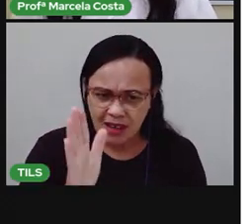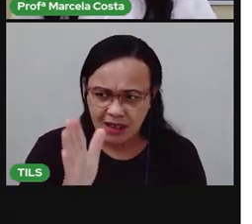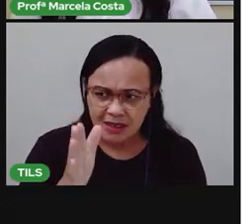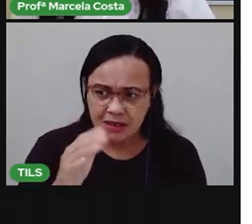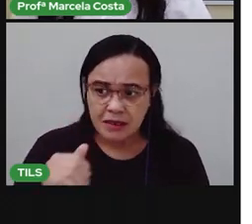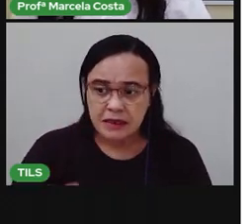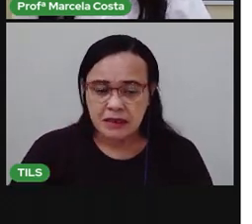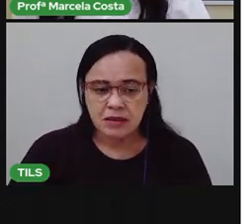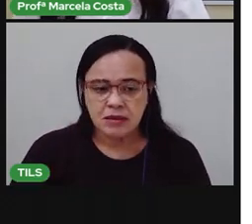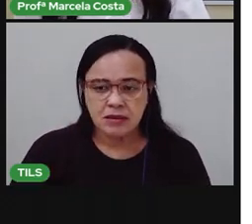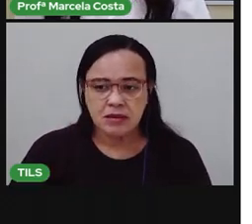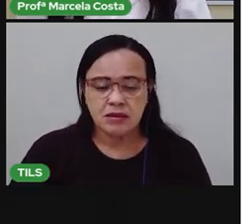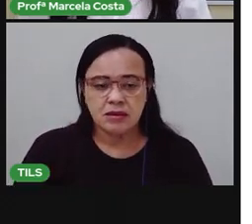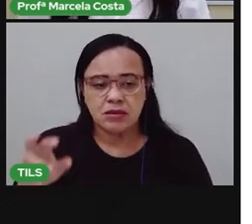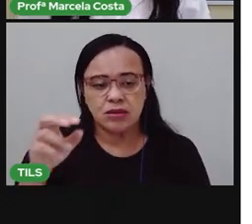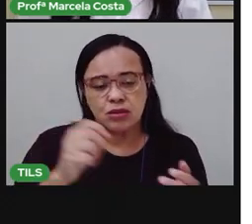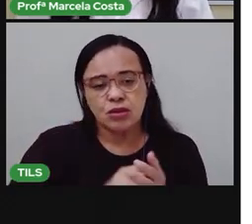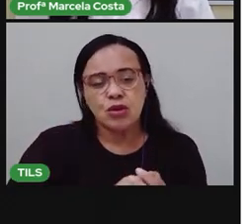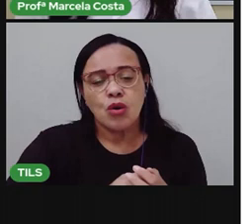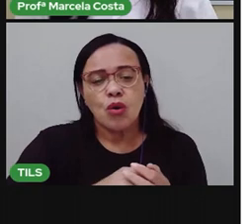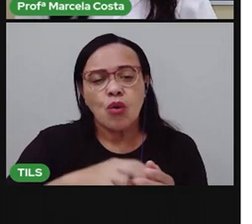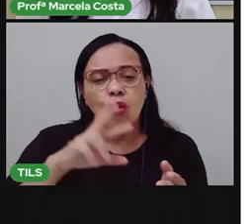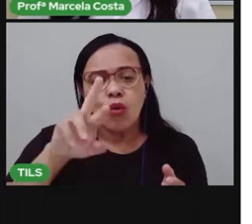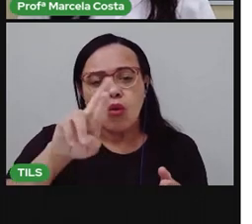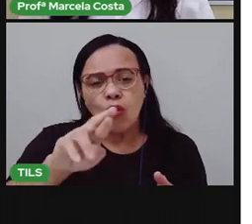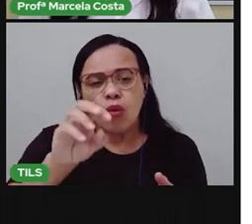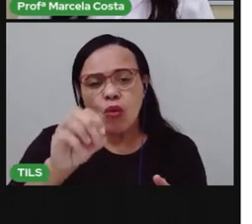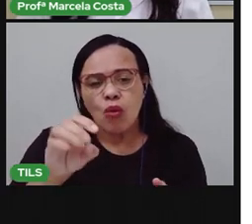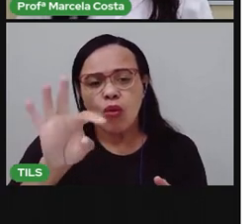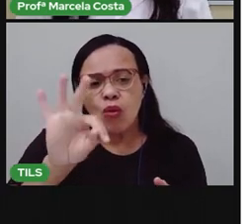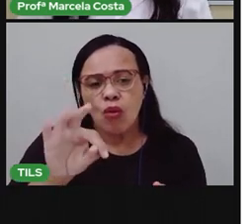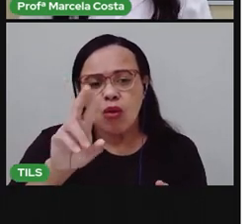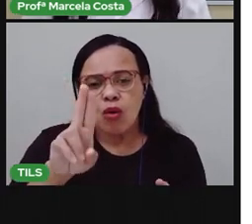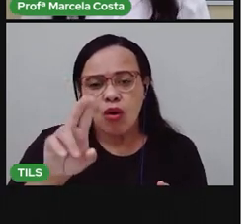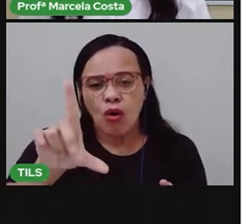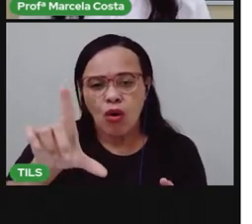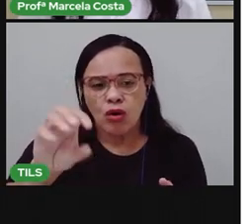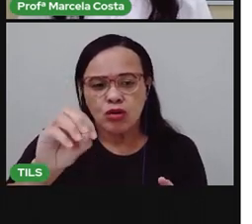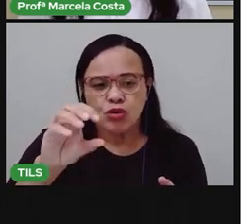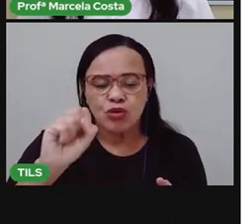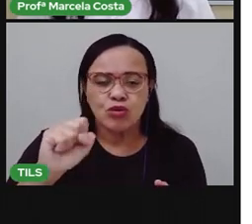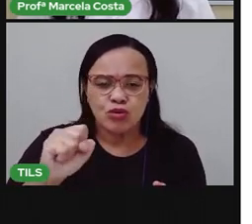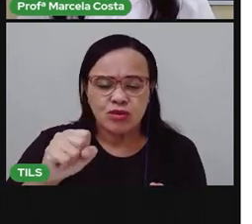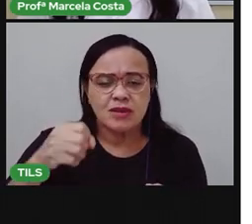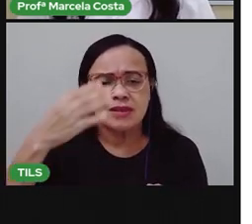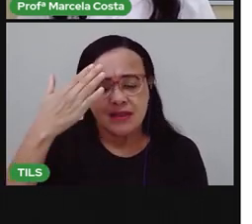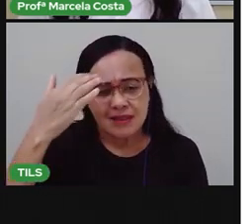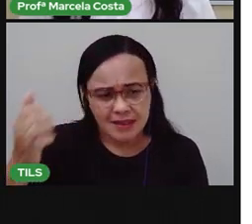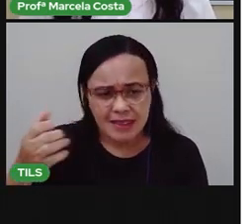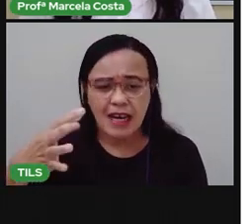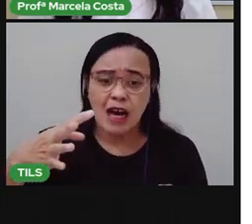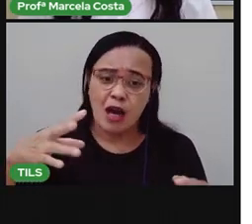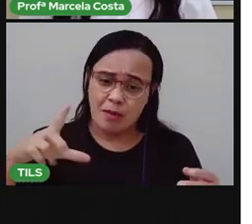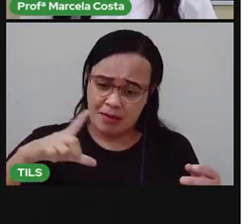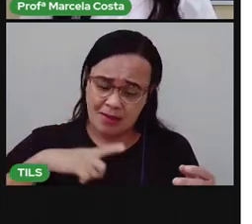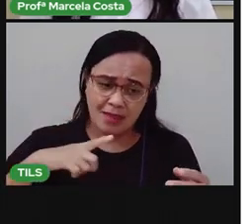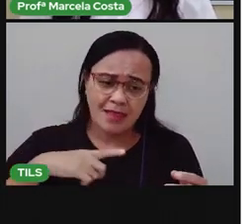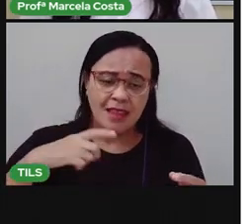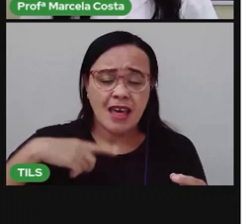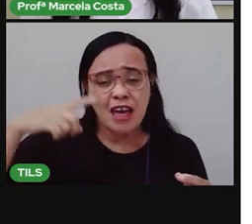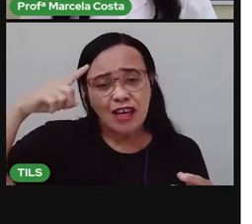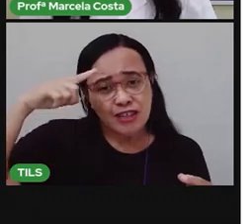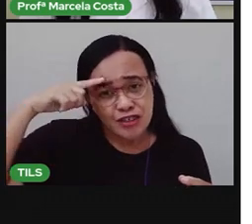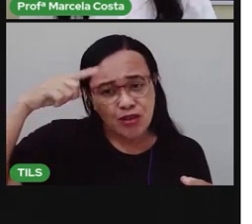Os rótulos, como eu disse lá no início, eles estão presentes no nosso dia a dia. Você consegue observar ele em